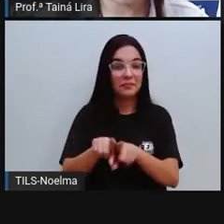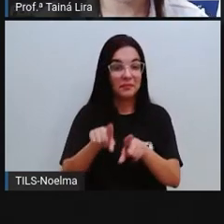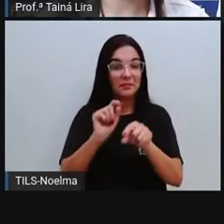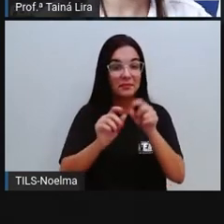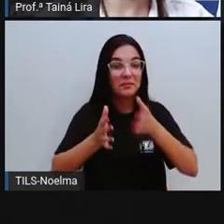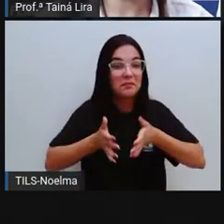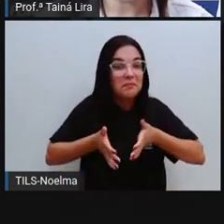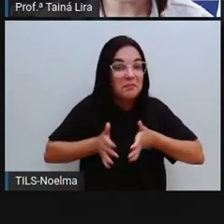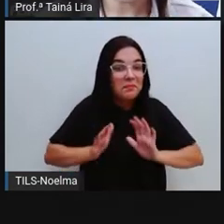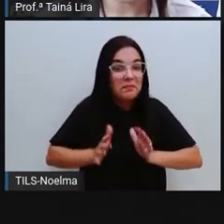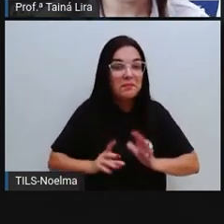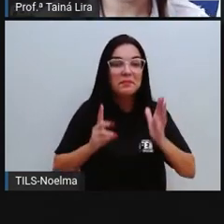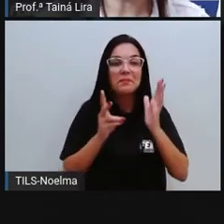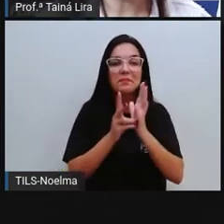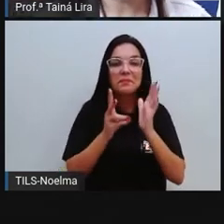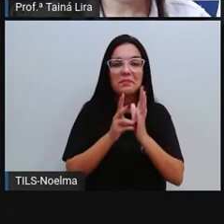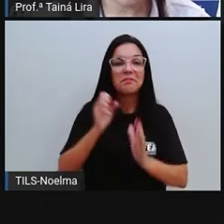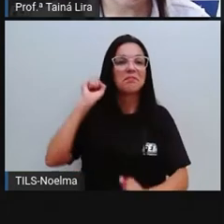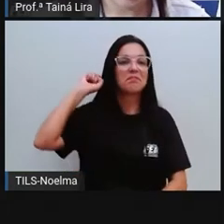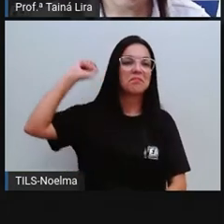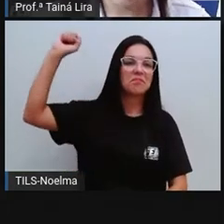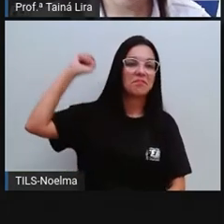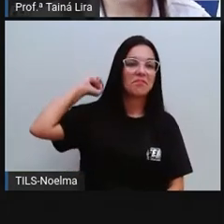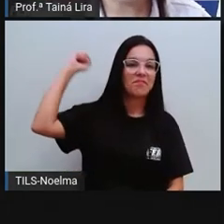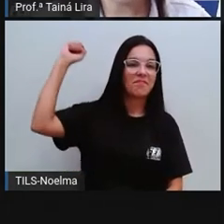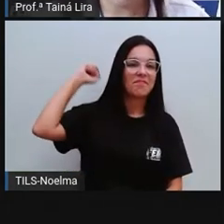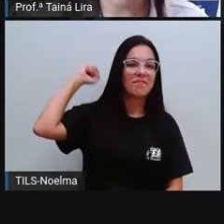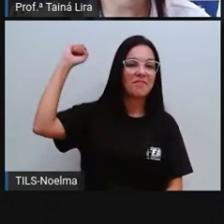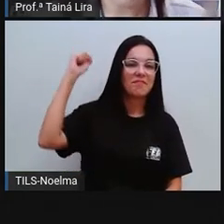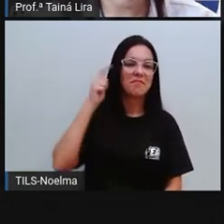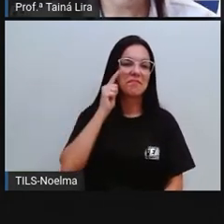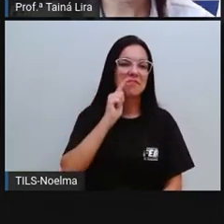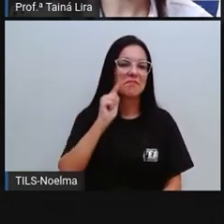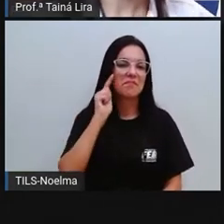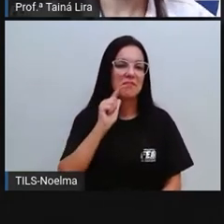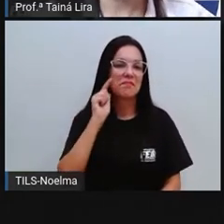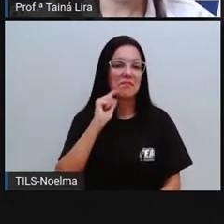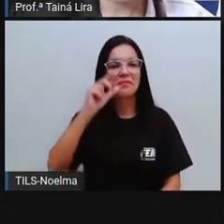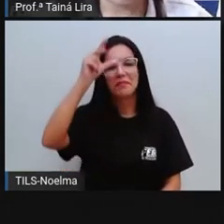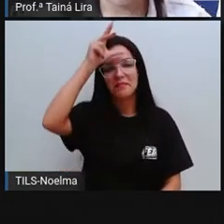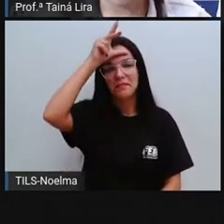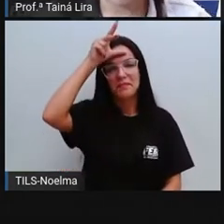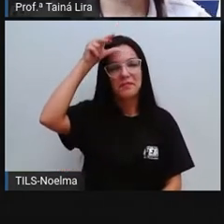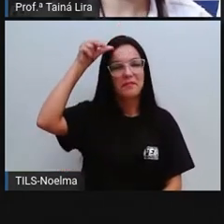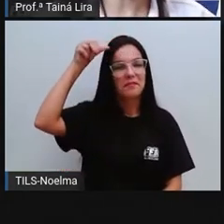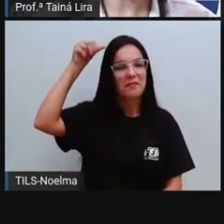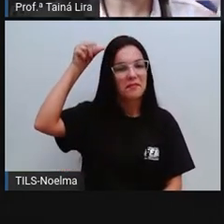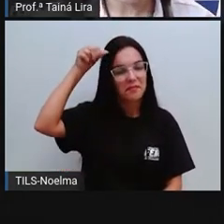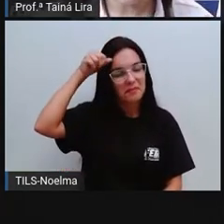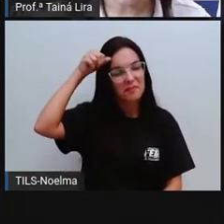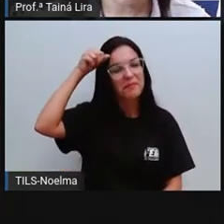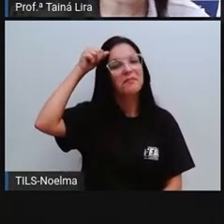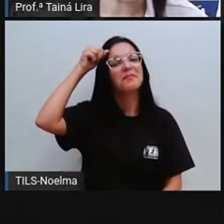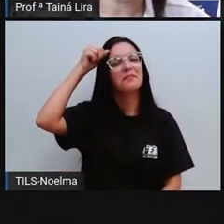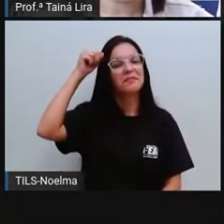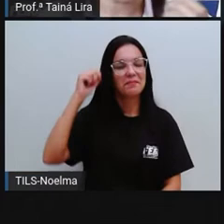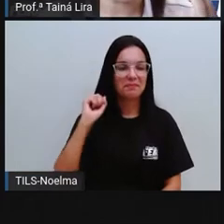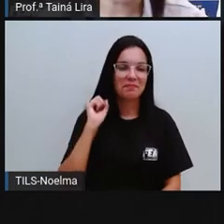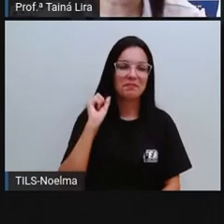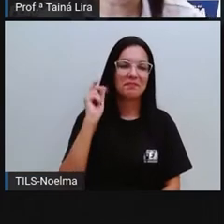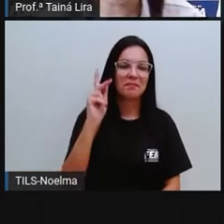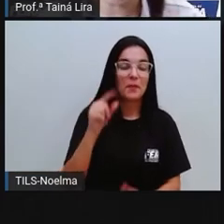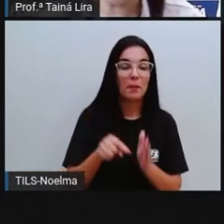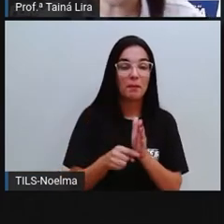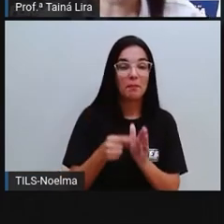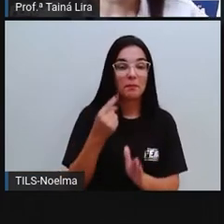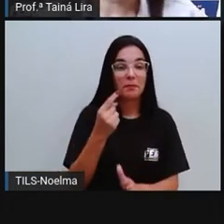indígena e ele ganhou, né, ele se passou por todo o processo, ele se candidatou e ganhou a eleição, e ele